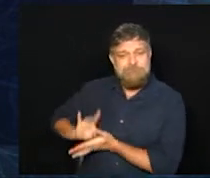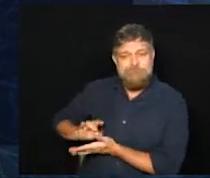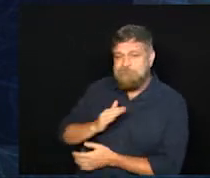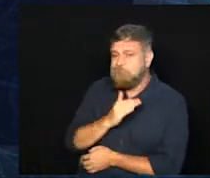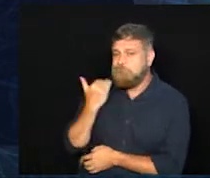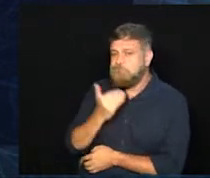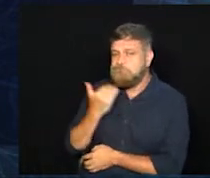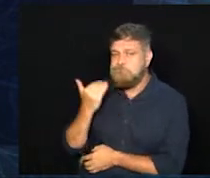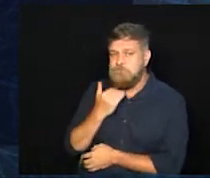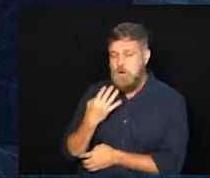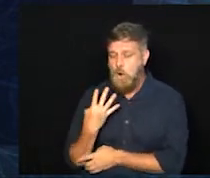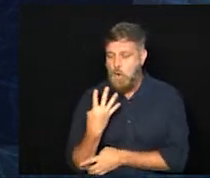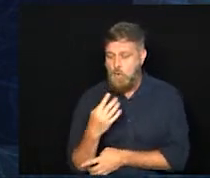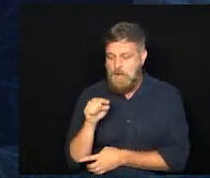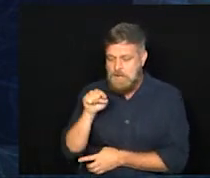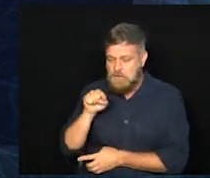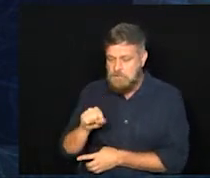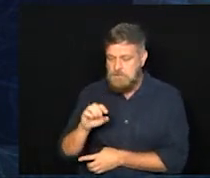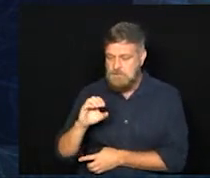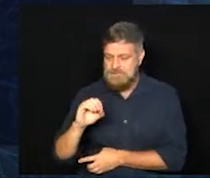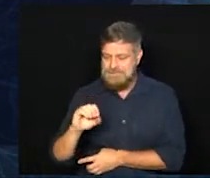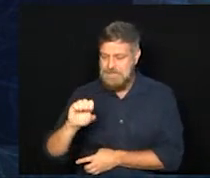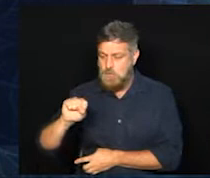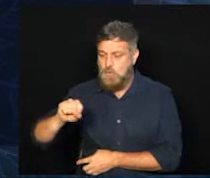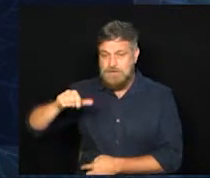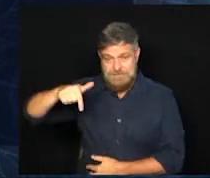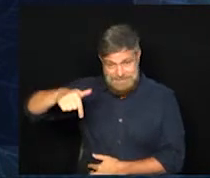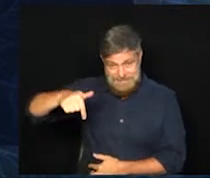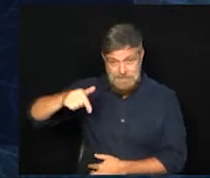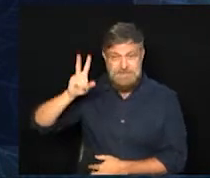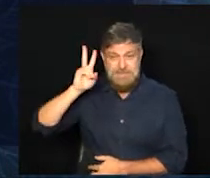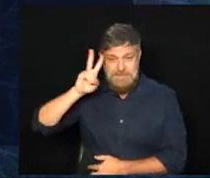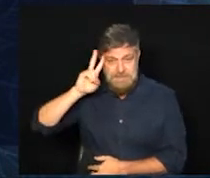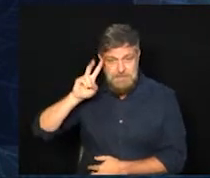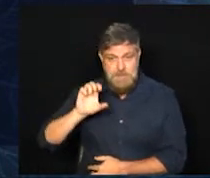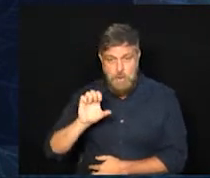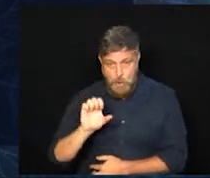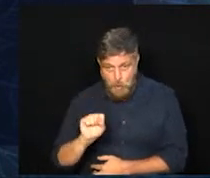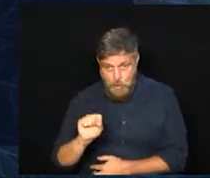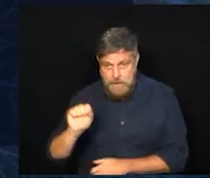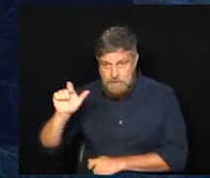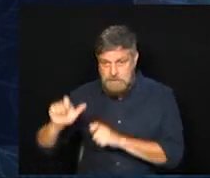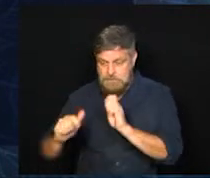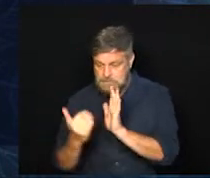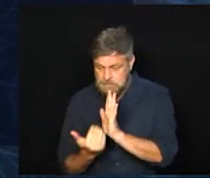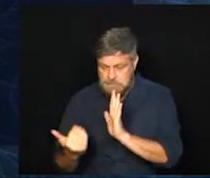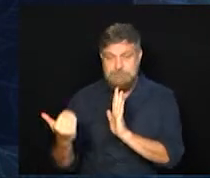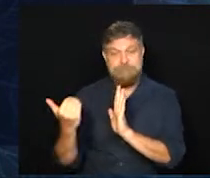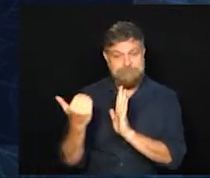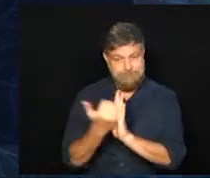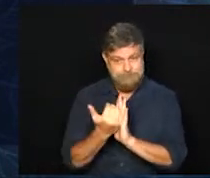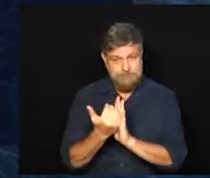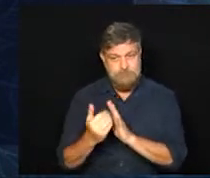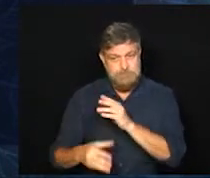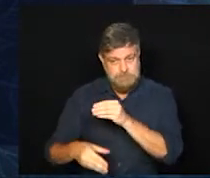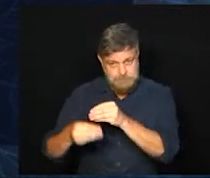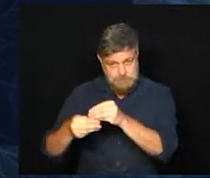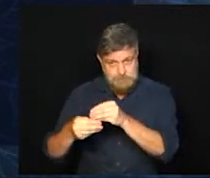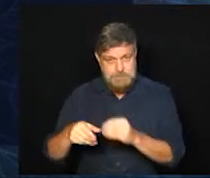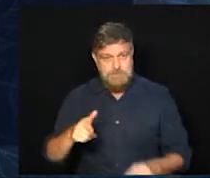.087 óbitos, lembrando que são oito a mais em relação ao último boletim. Sumaré,